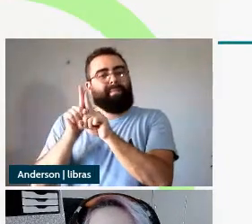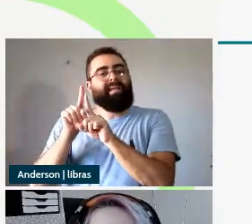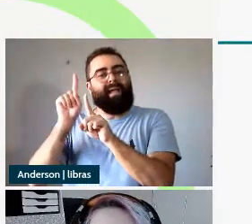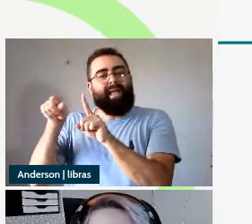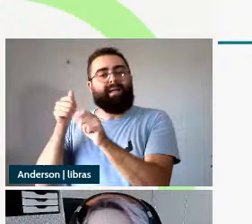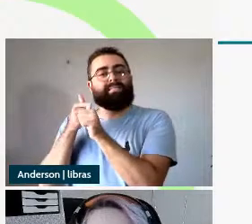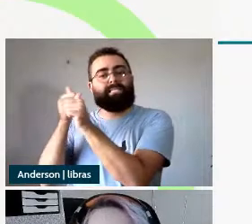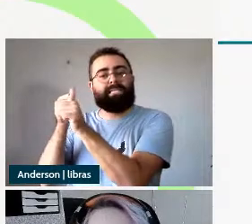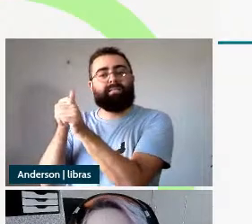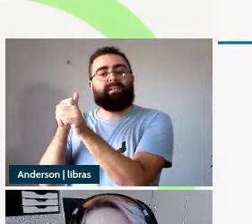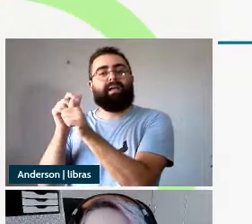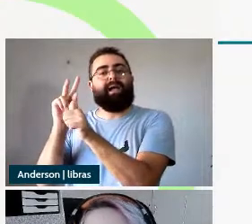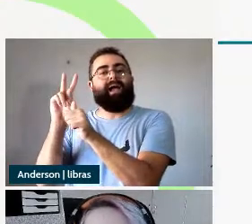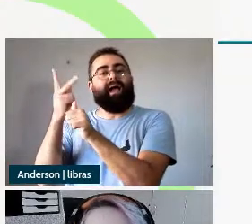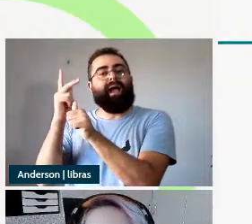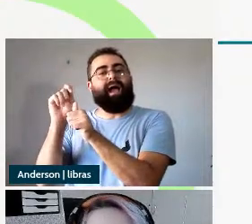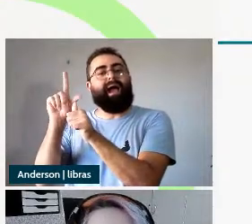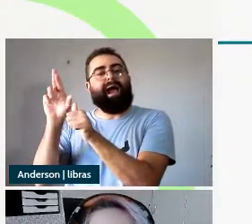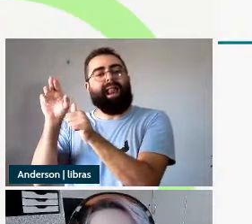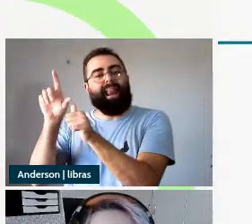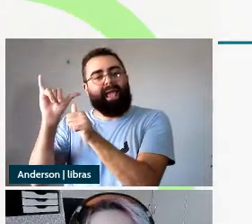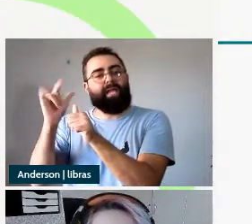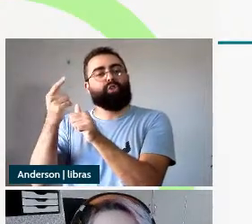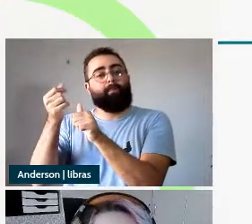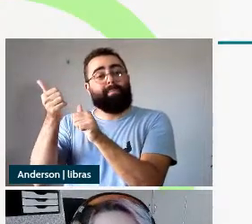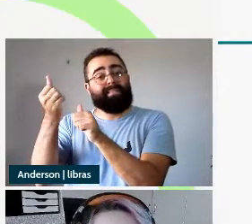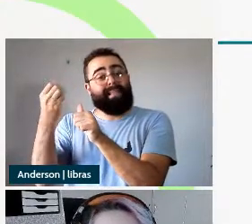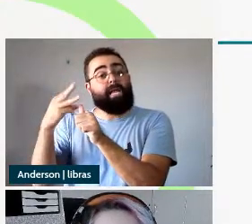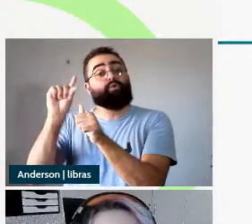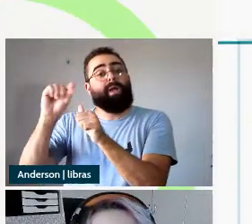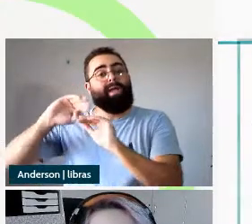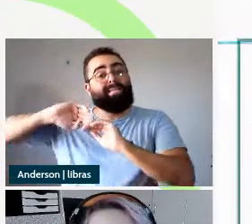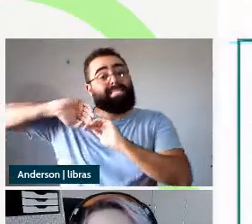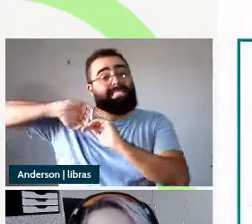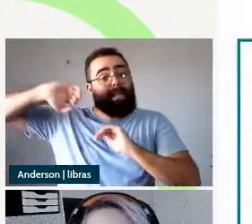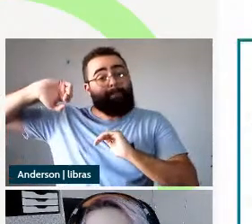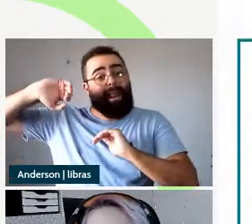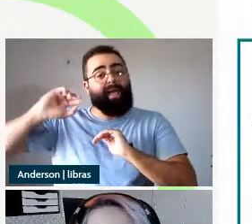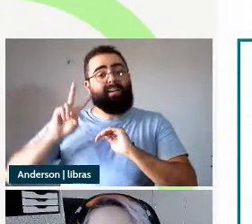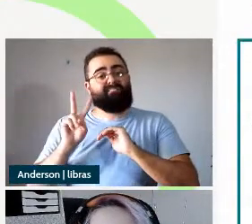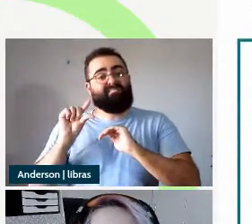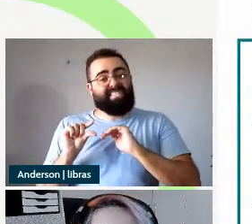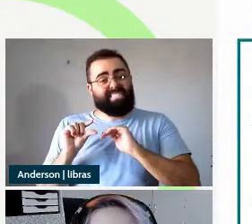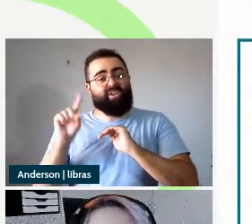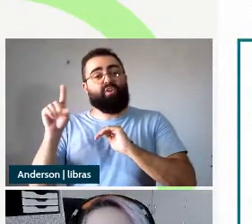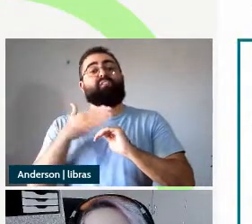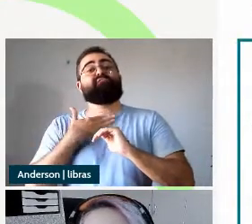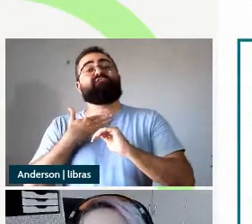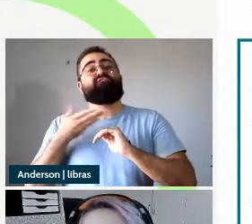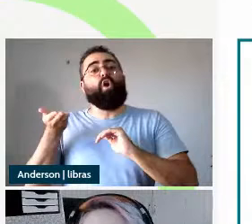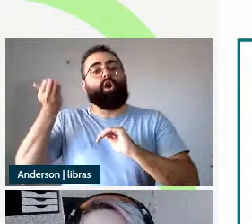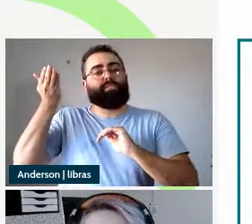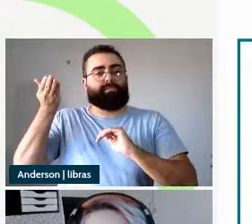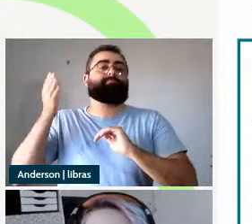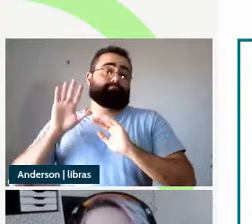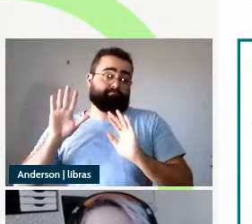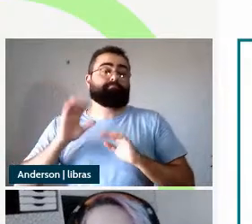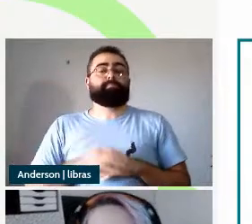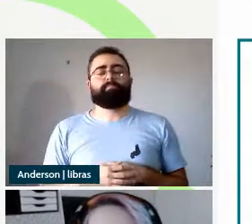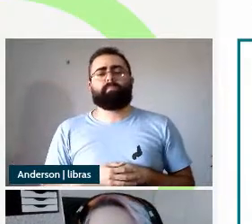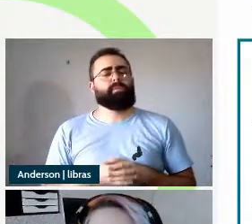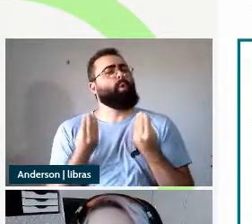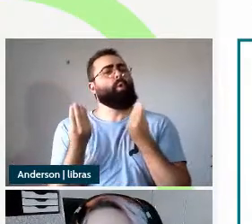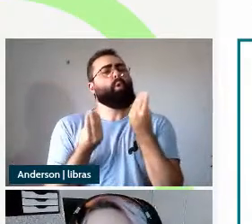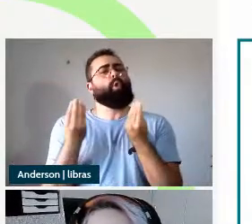que fornece os argumentos a favor da distinção de voice e vizinho sobre a estrutura interna do participio